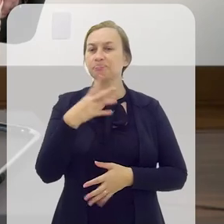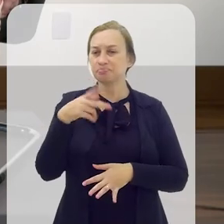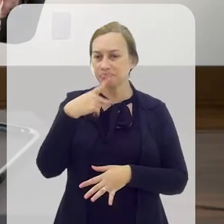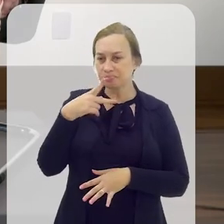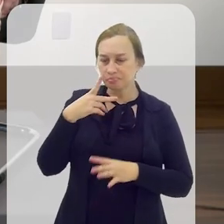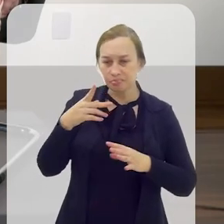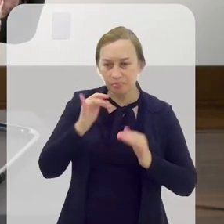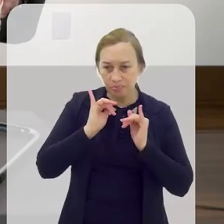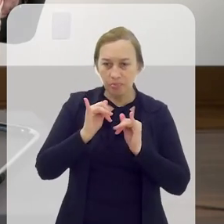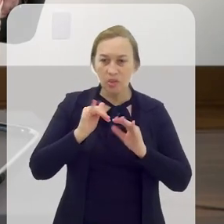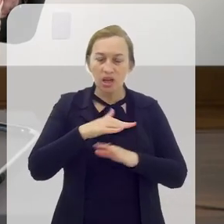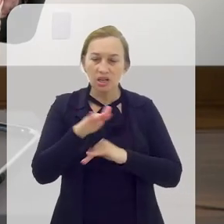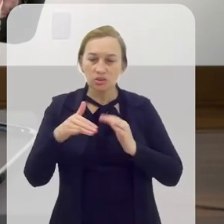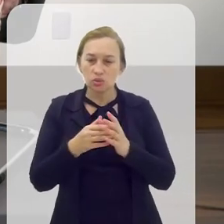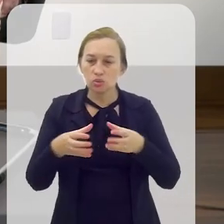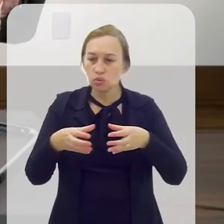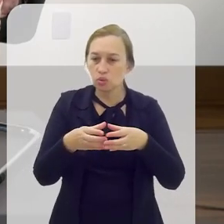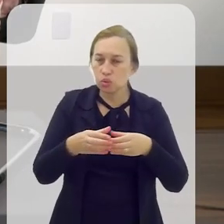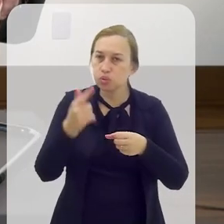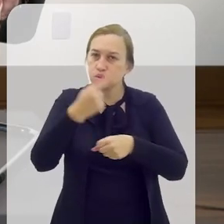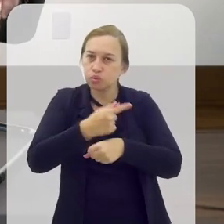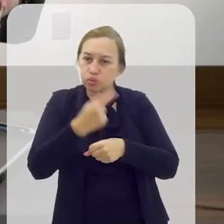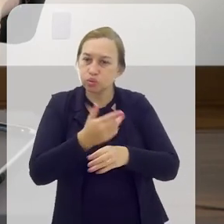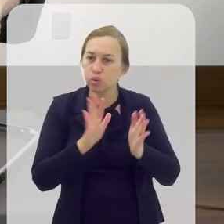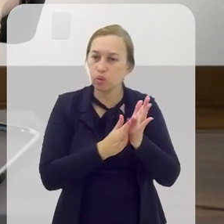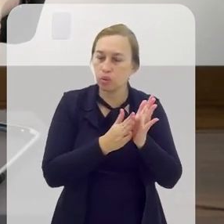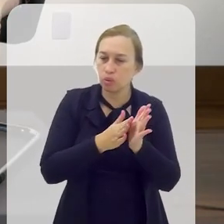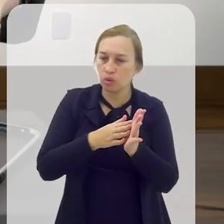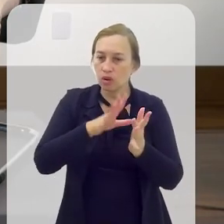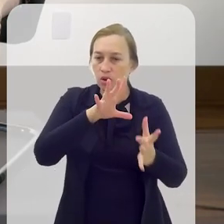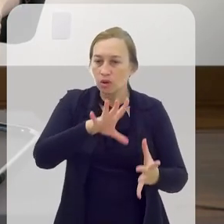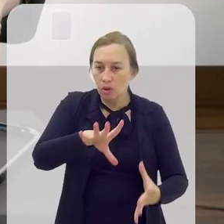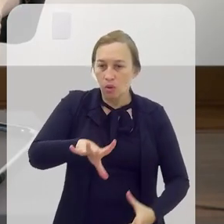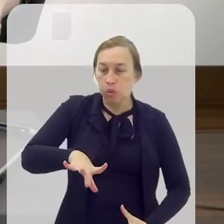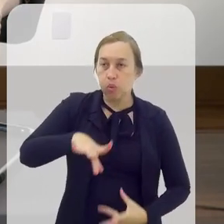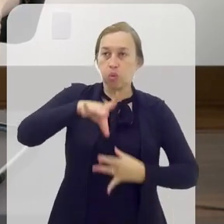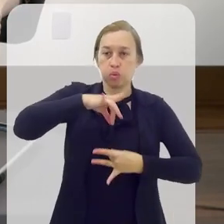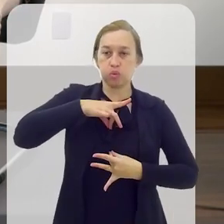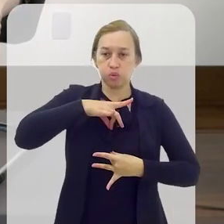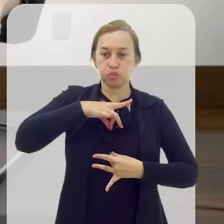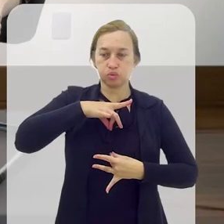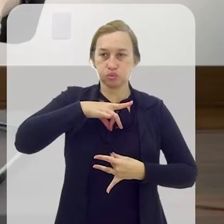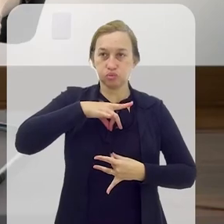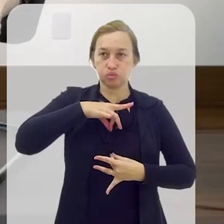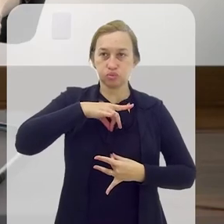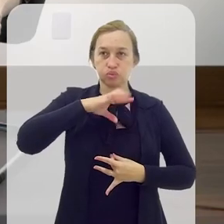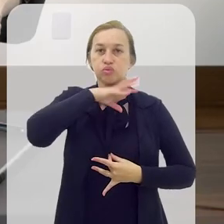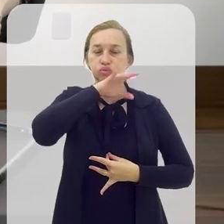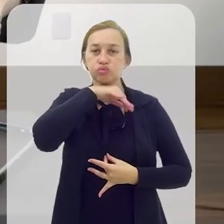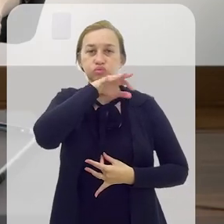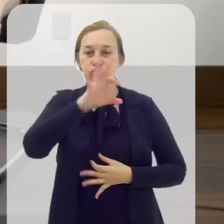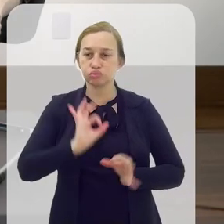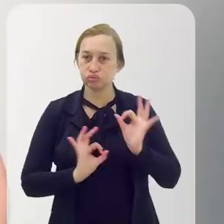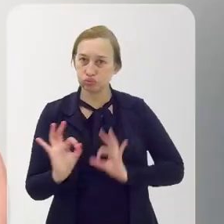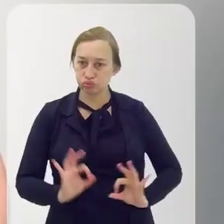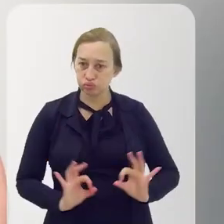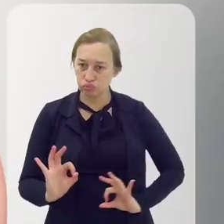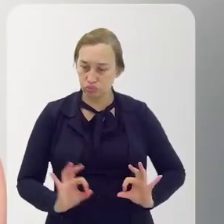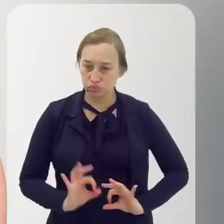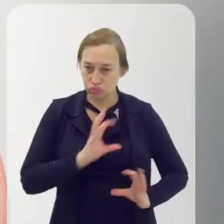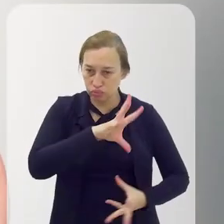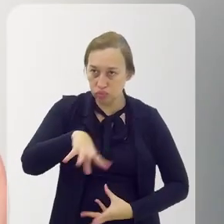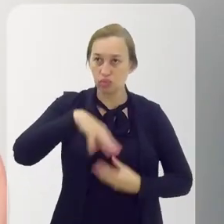aquilo que eu tenho falado para toda a comunidade da Grande Rio. A gente precisa incorporar a onça, incorporar o espírito da Imaginei.